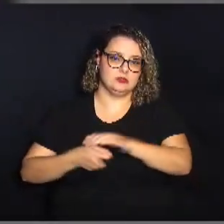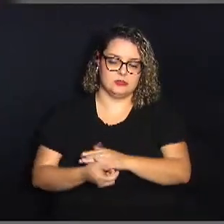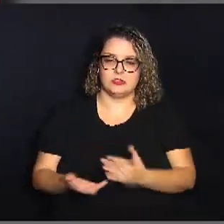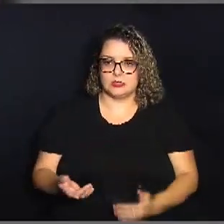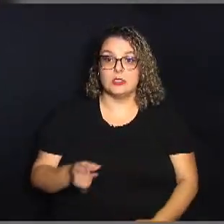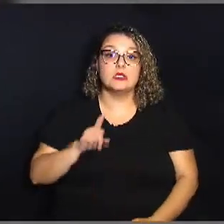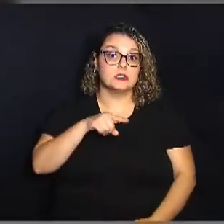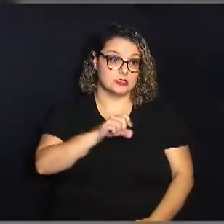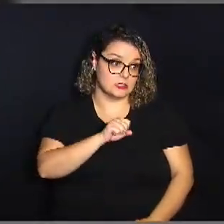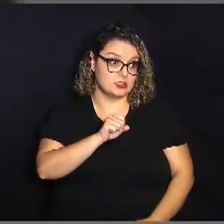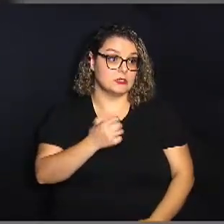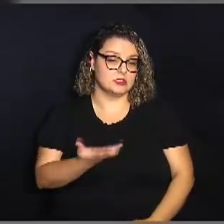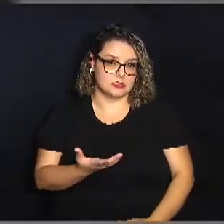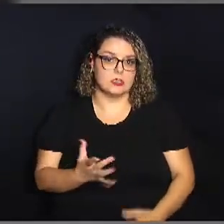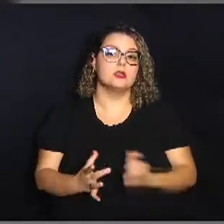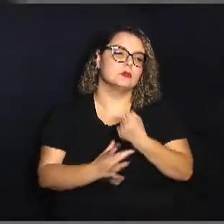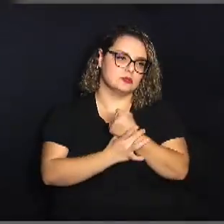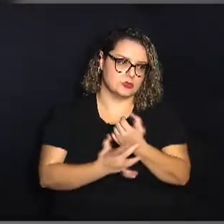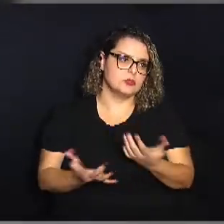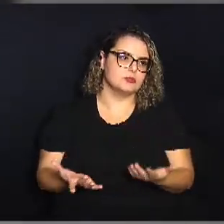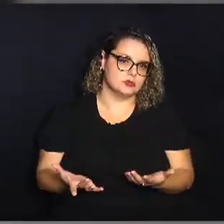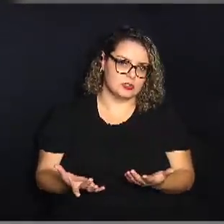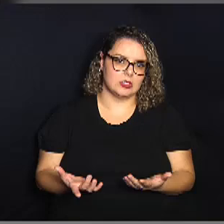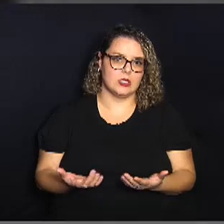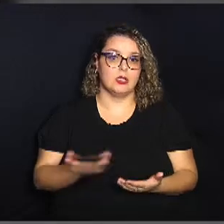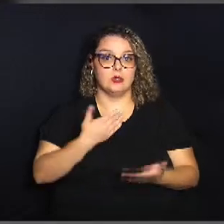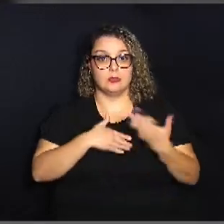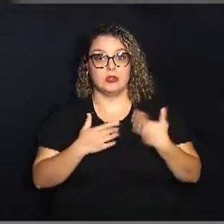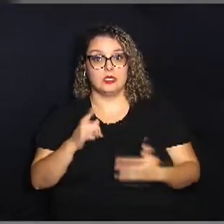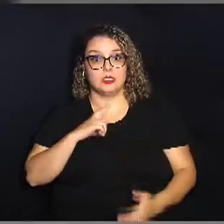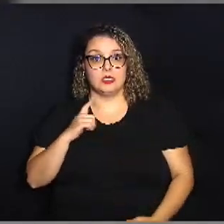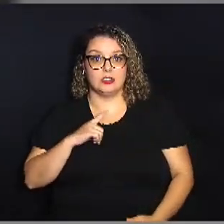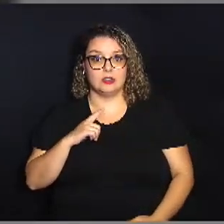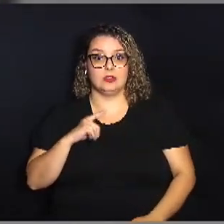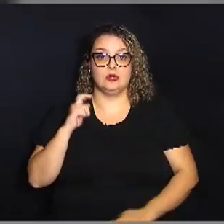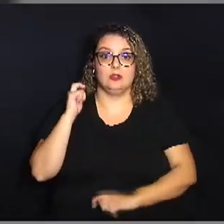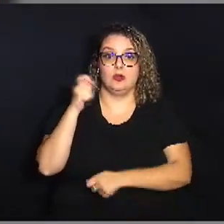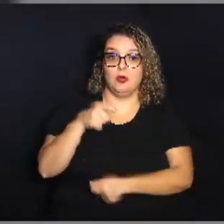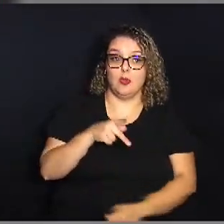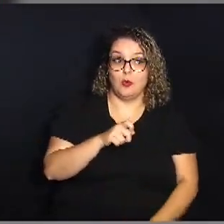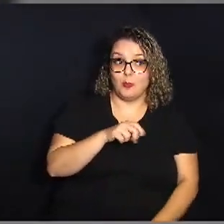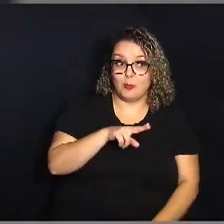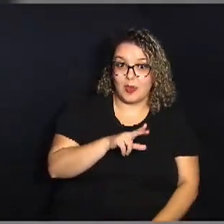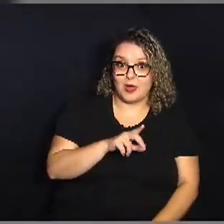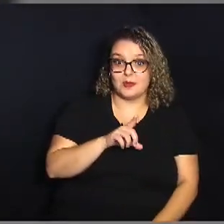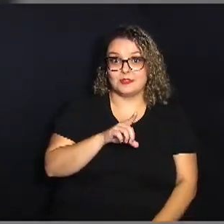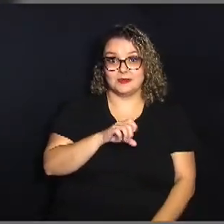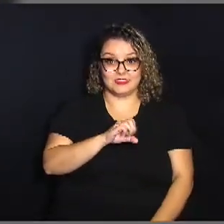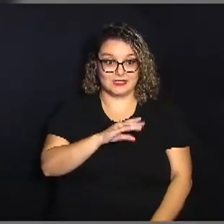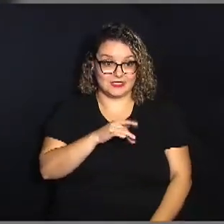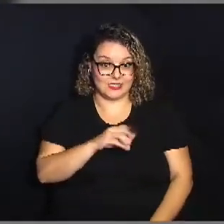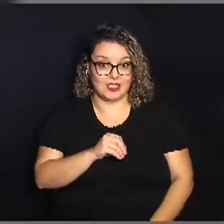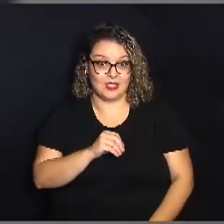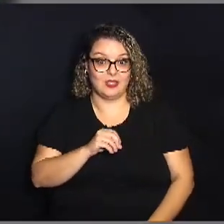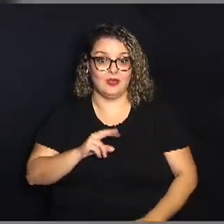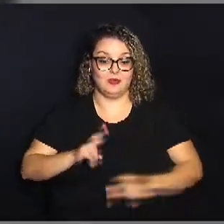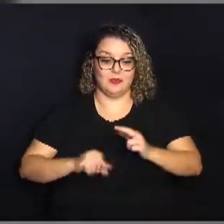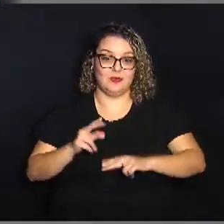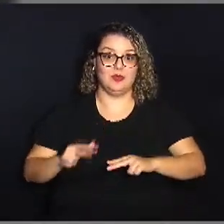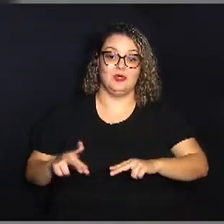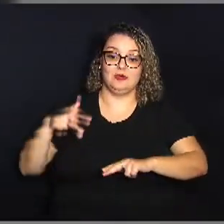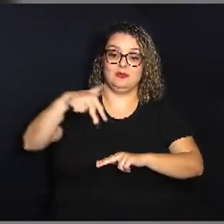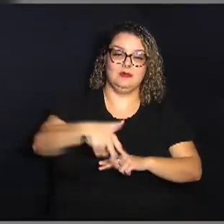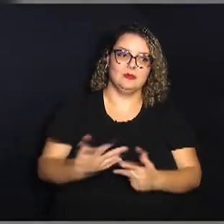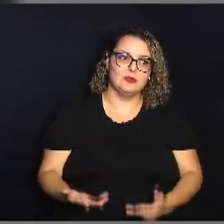pois é pois é e com segurança né eu sou da época que a gente tinha coisa do pau de cebo pular a fogueira cuidado com pular a fogueira pelo amor de Deus